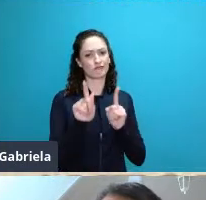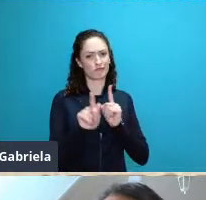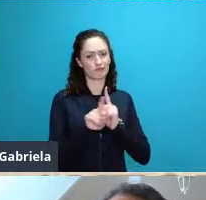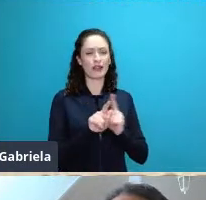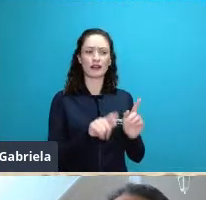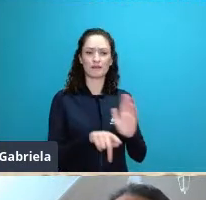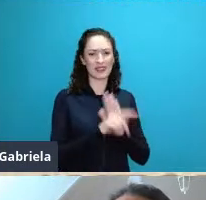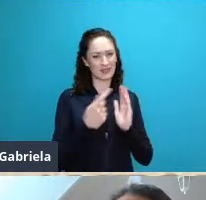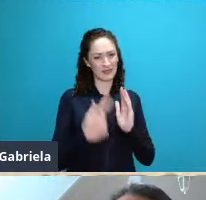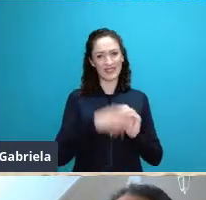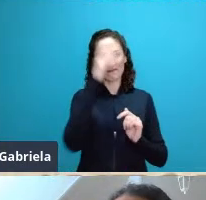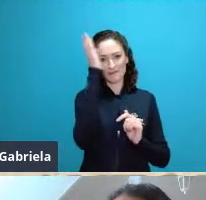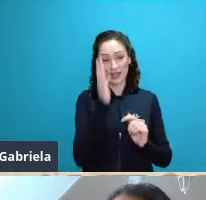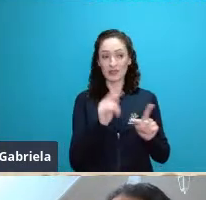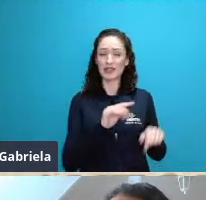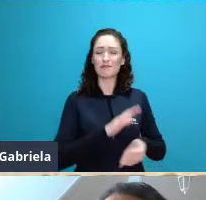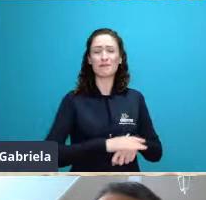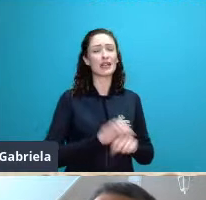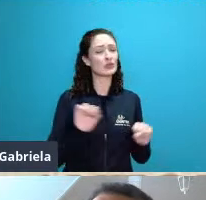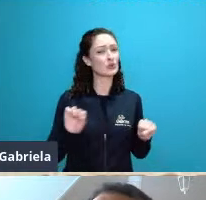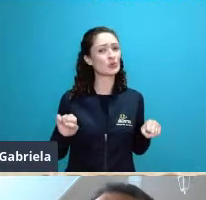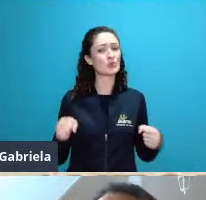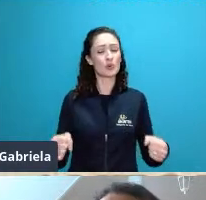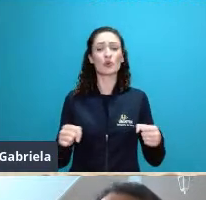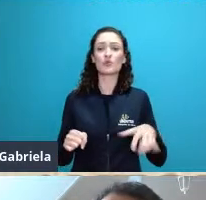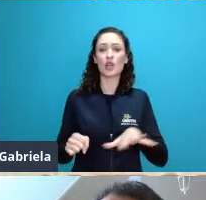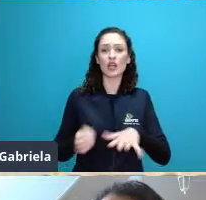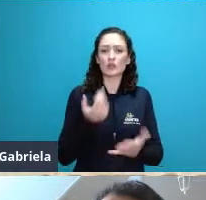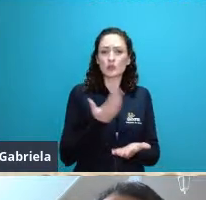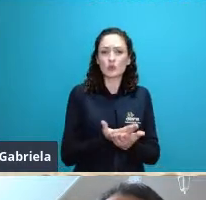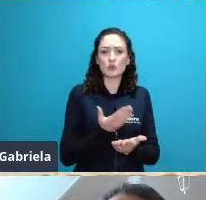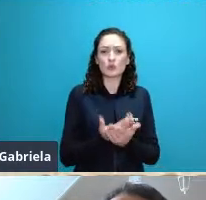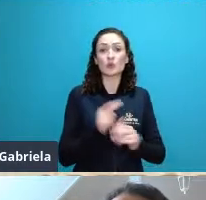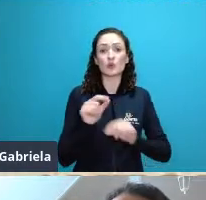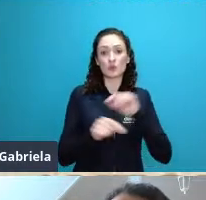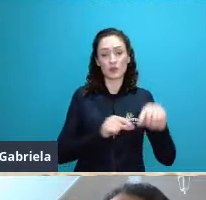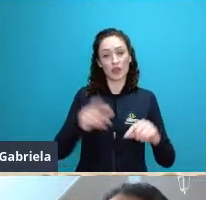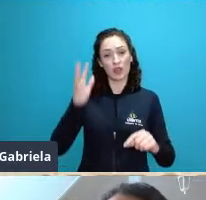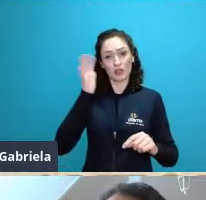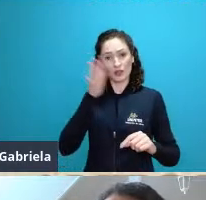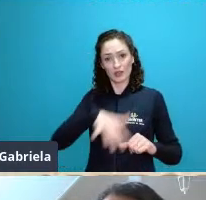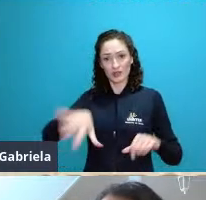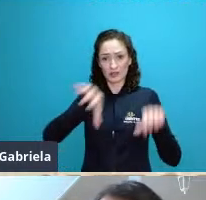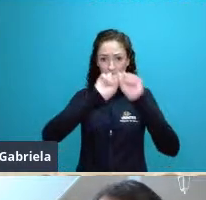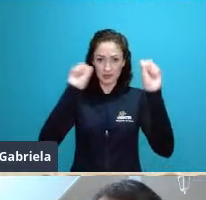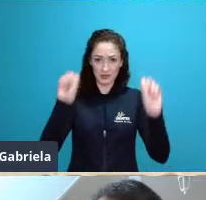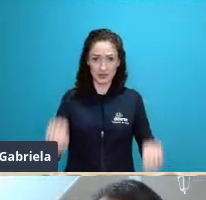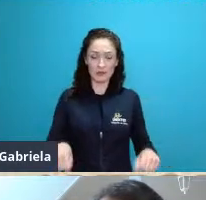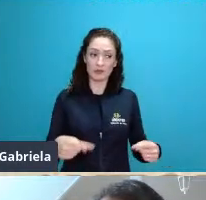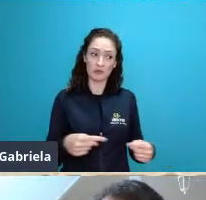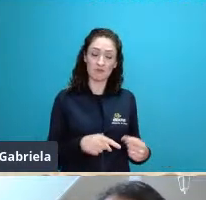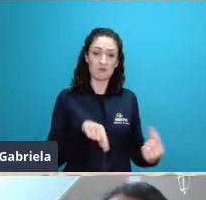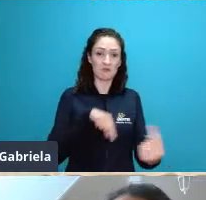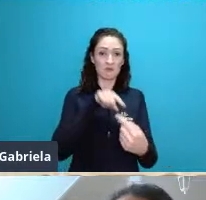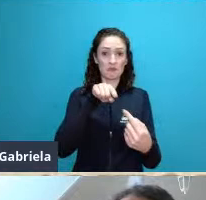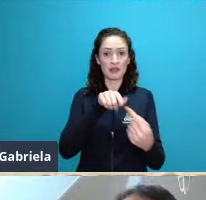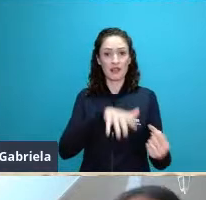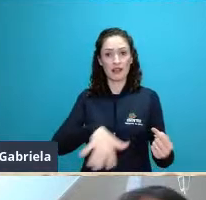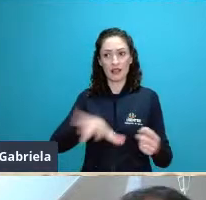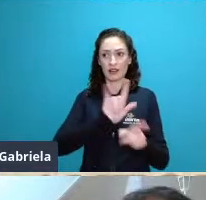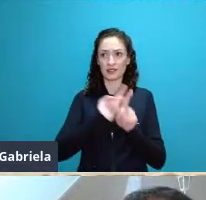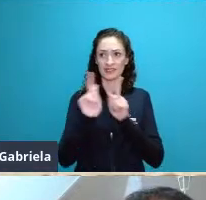divulgação da teoria dos sistemas na teoria geral dos sistemas no âmbito de suas aplicações na geografia